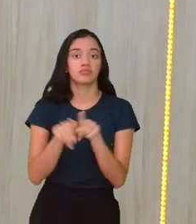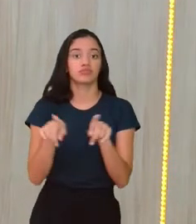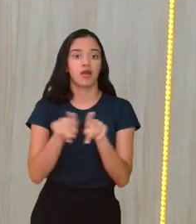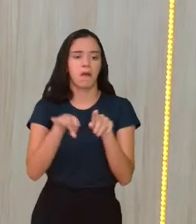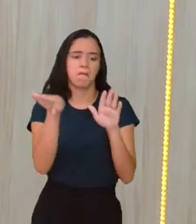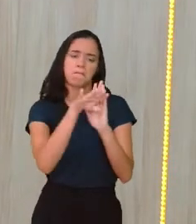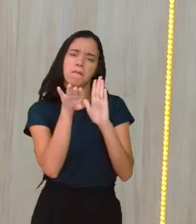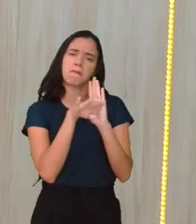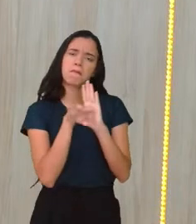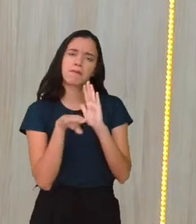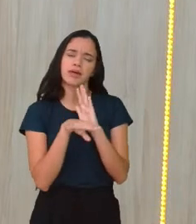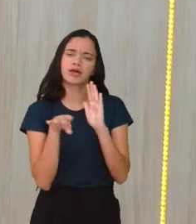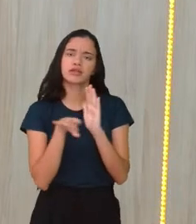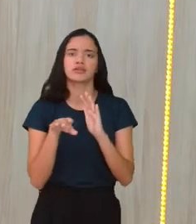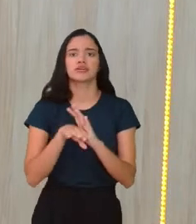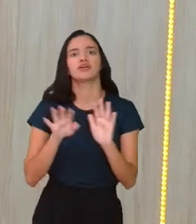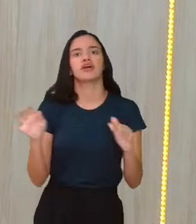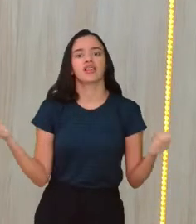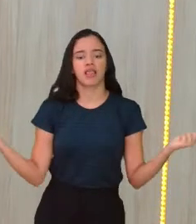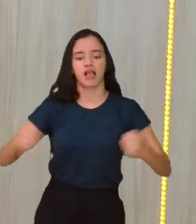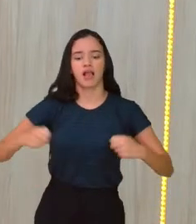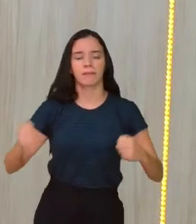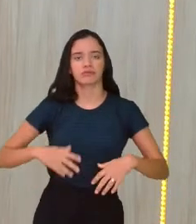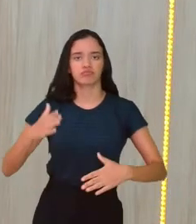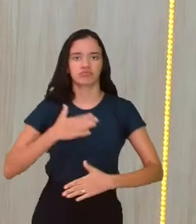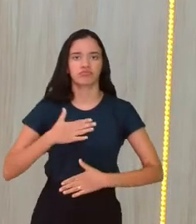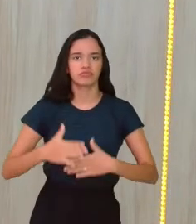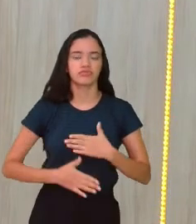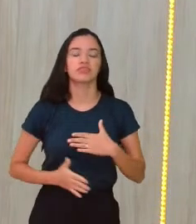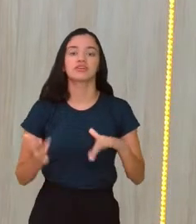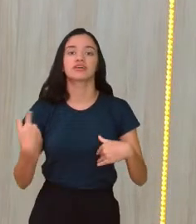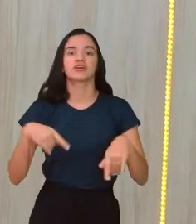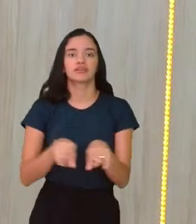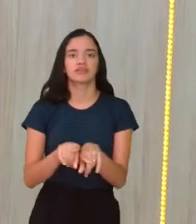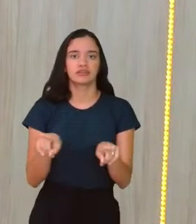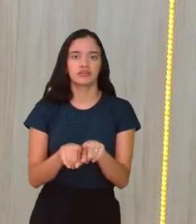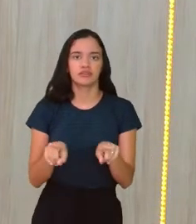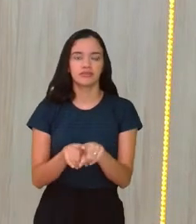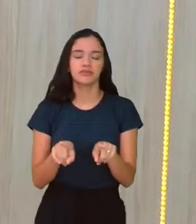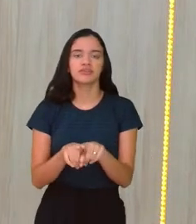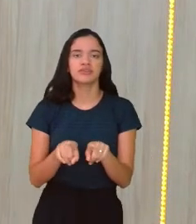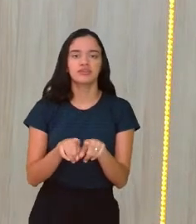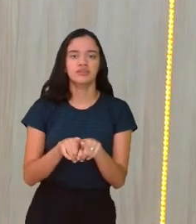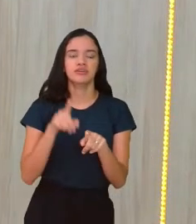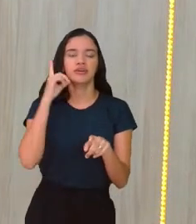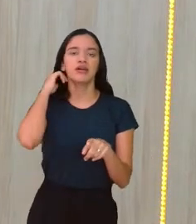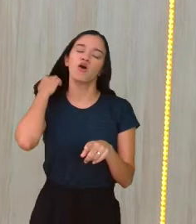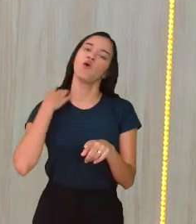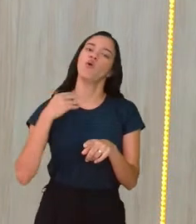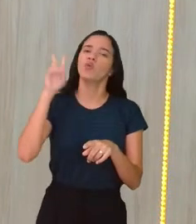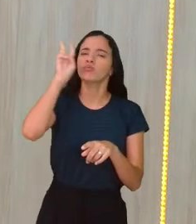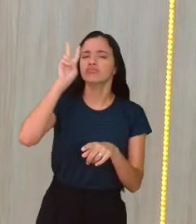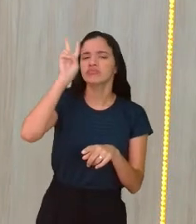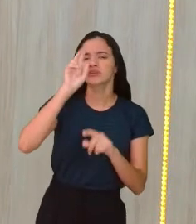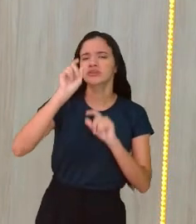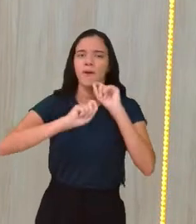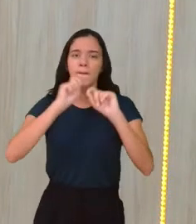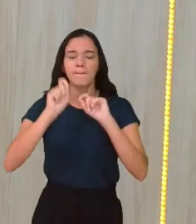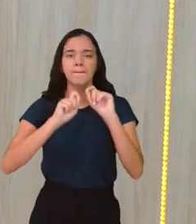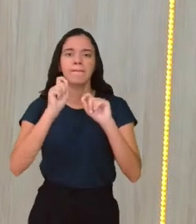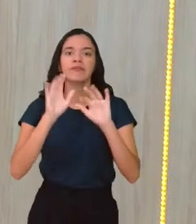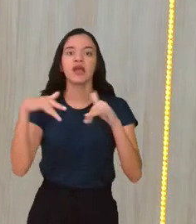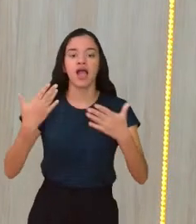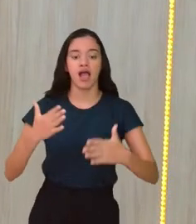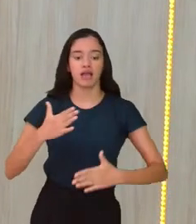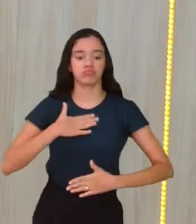questões das capacidades físicas, né, e aí eu trouxe para vocês também o lembrete de que, embora